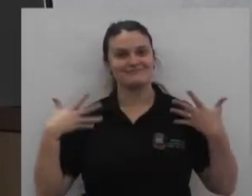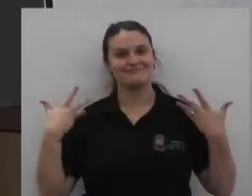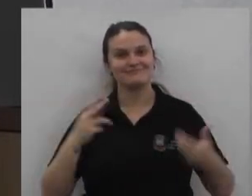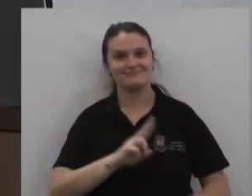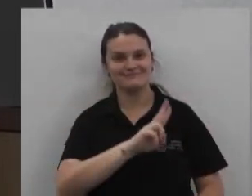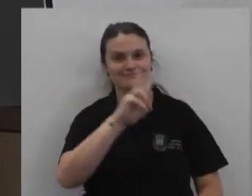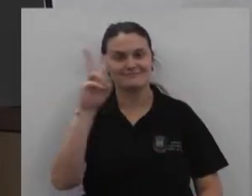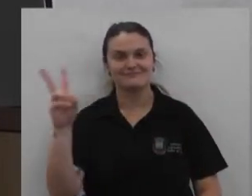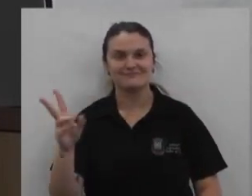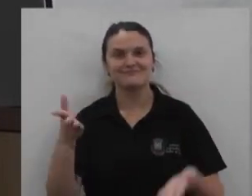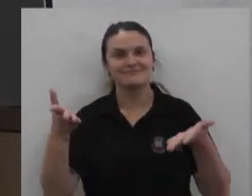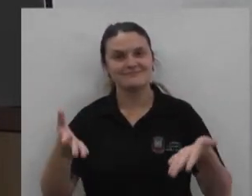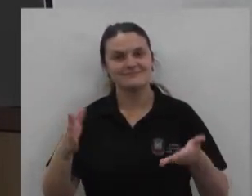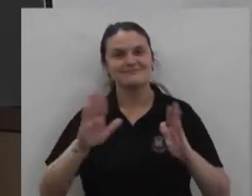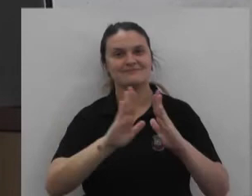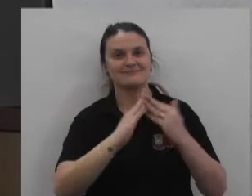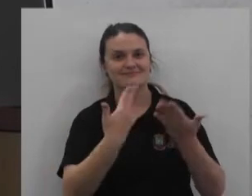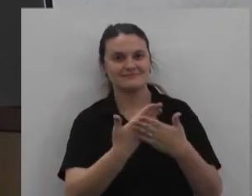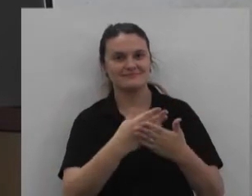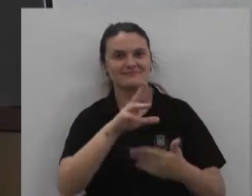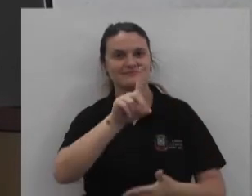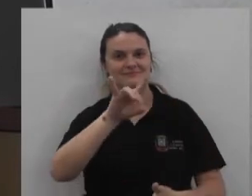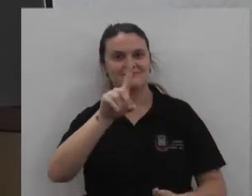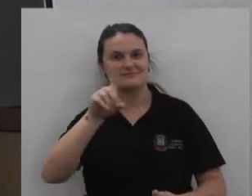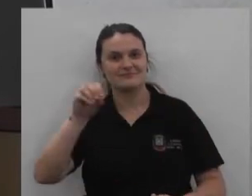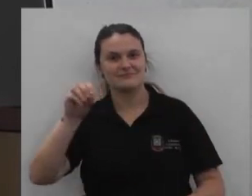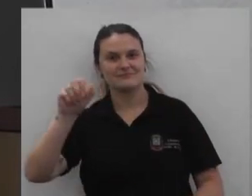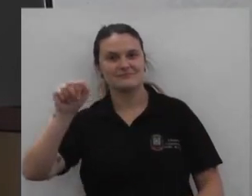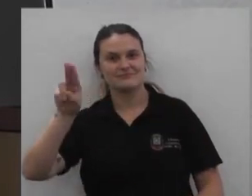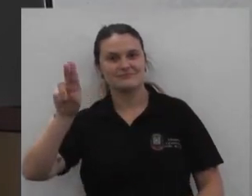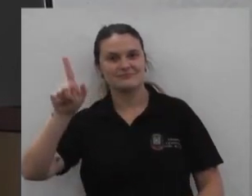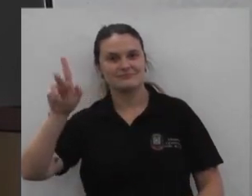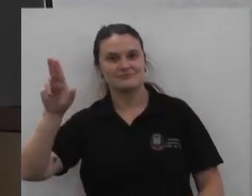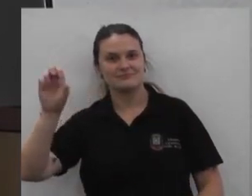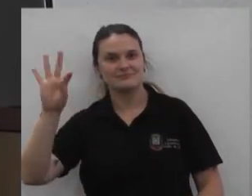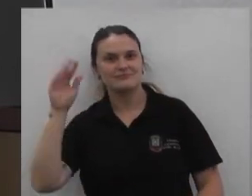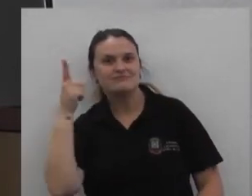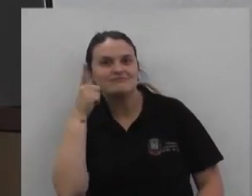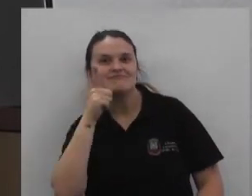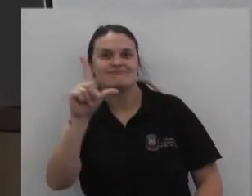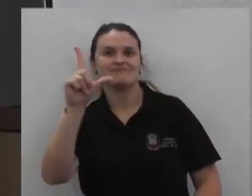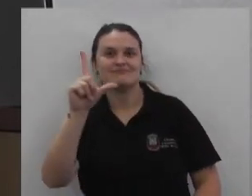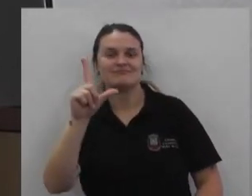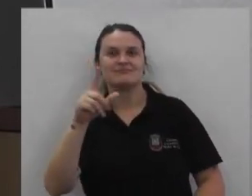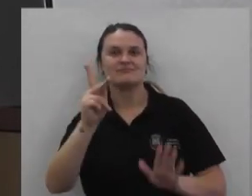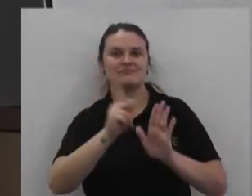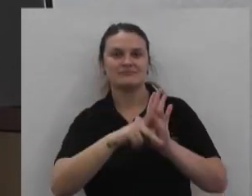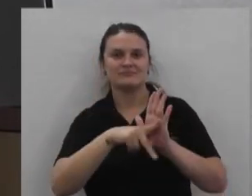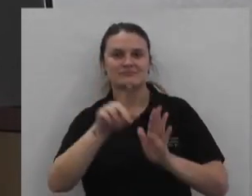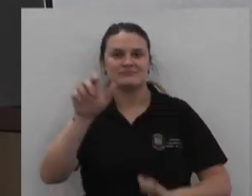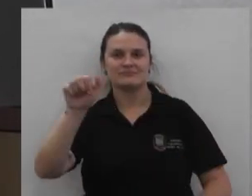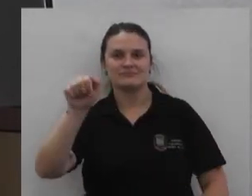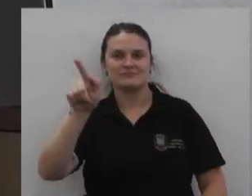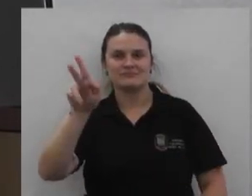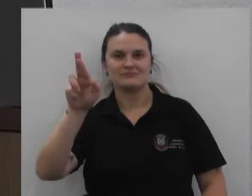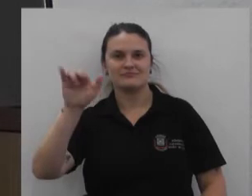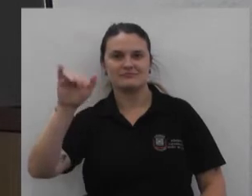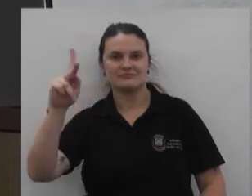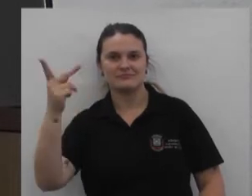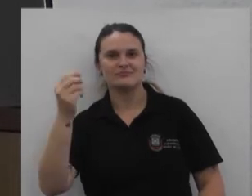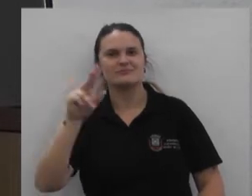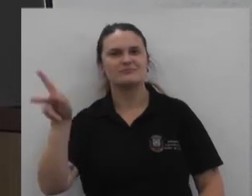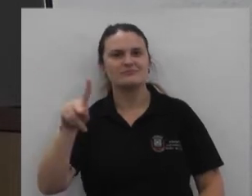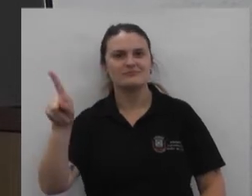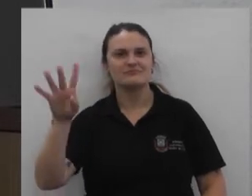Para a União da Vitória Hoje a escola Didi Augusto Foi contemplada No projeto Agrinho A professora Tânia Mara